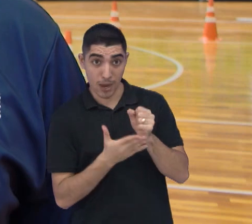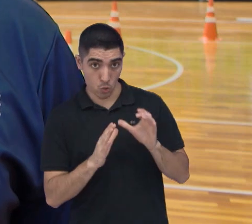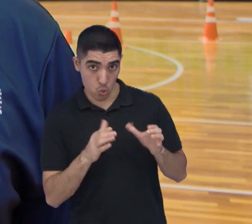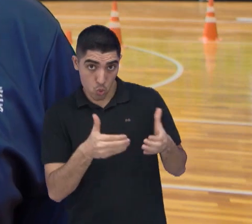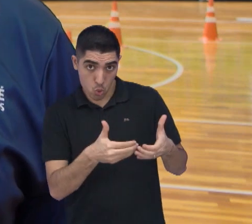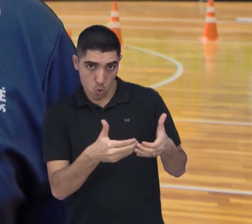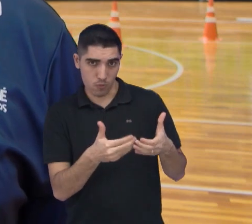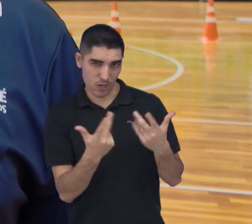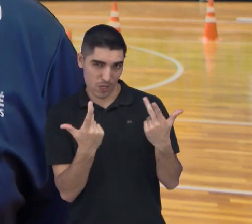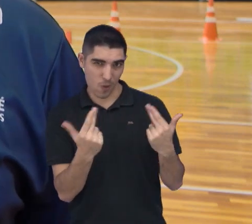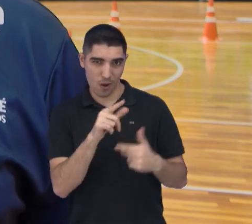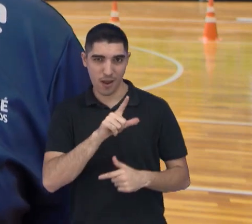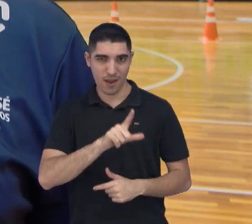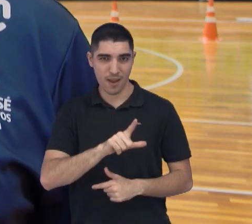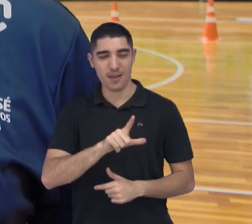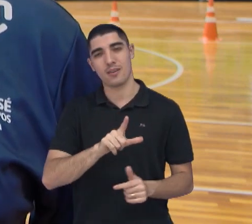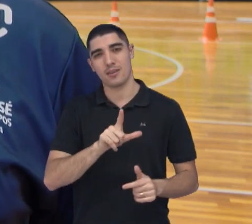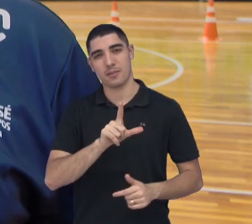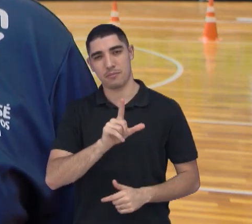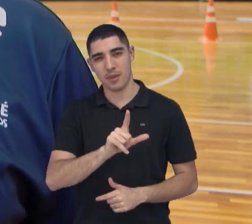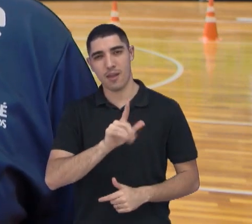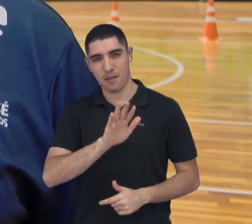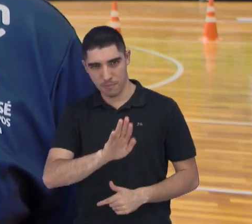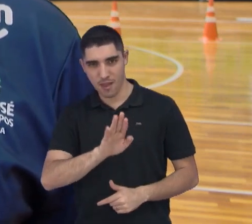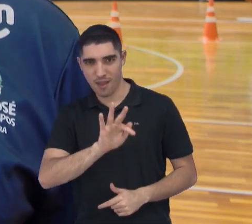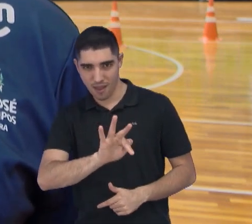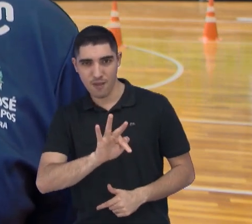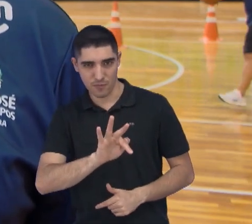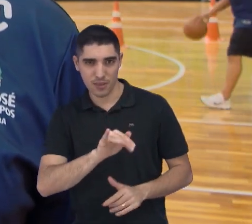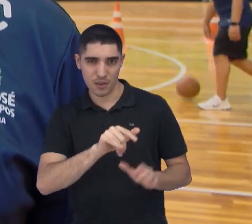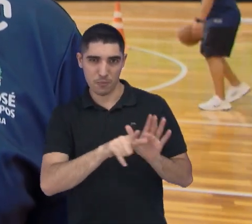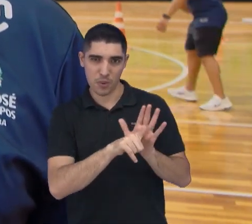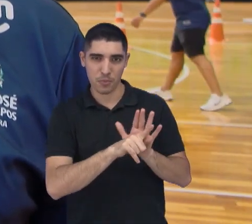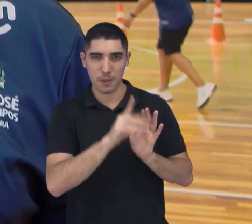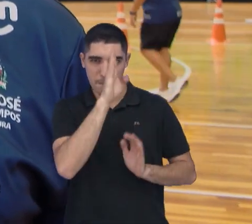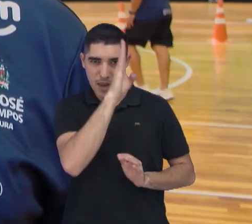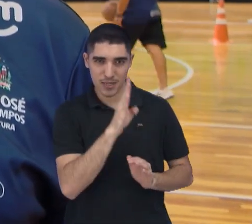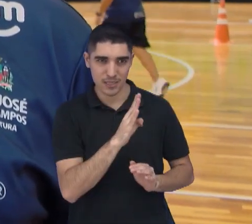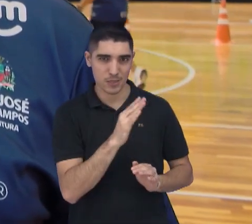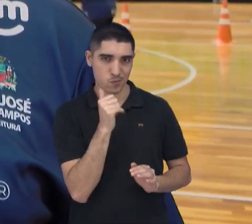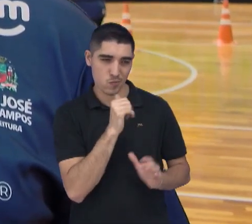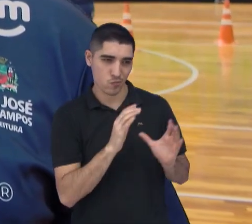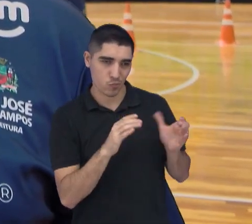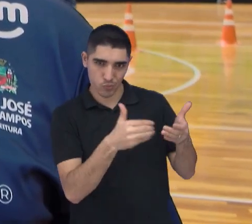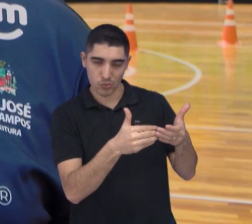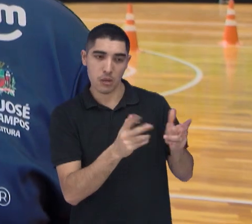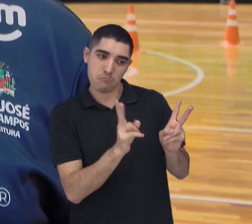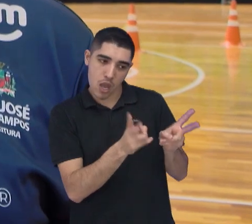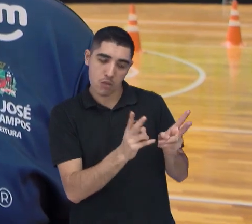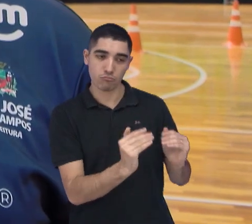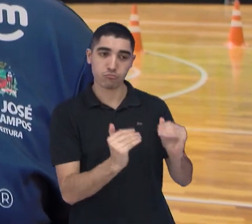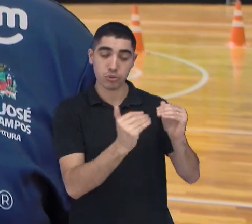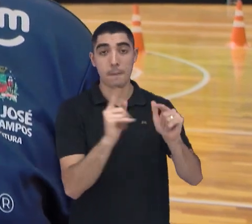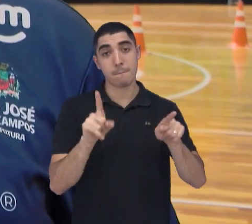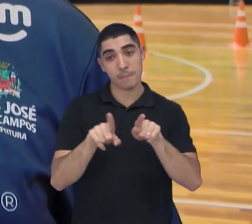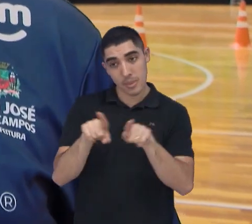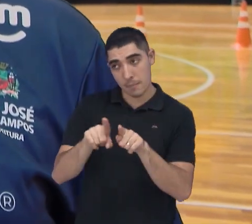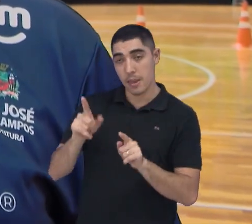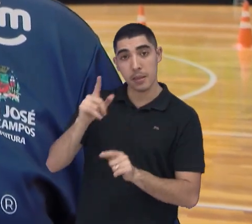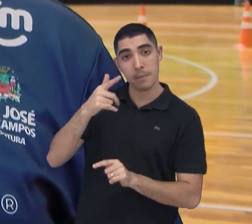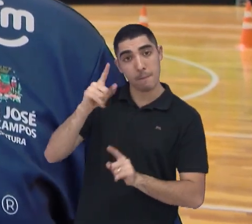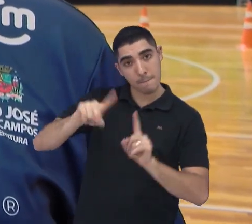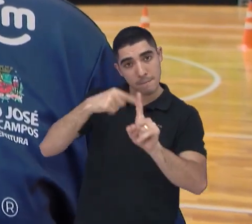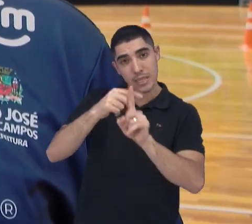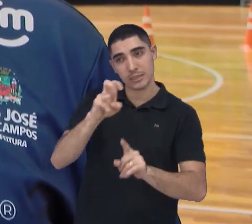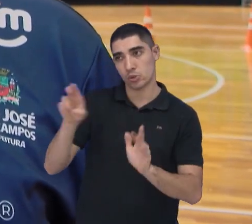da LBF, um pouco da base do ano passado, são as meninas mais jovens. Então a expectativa é a gente consiga ir para Ourinhos, fazer um ótimo